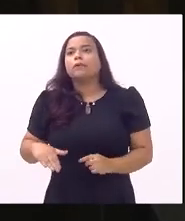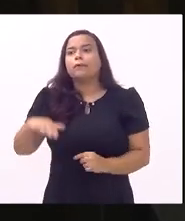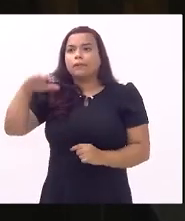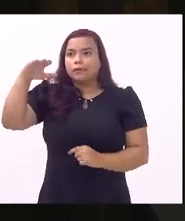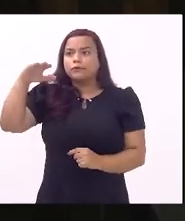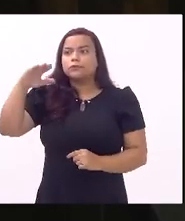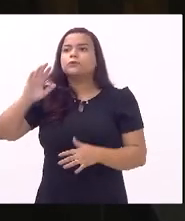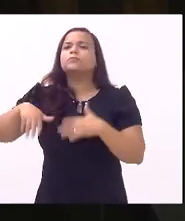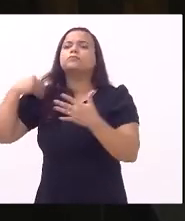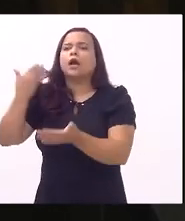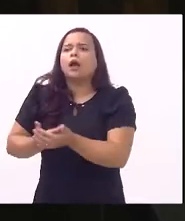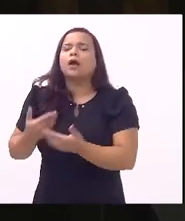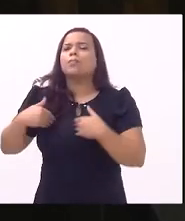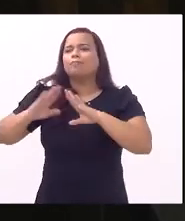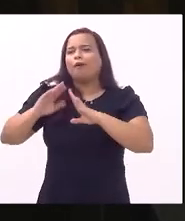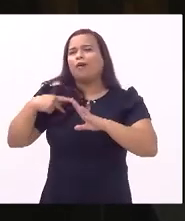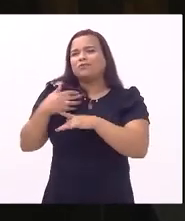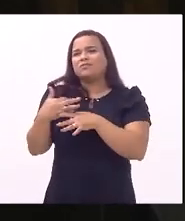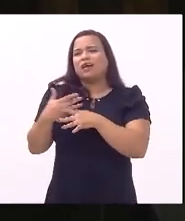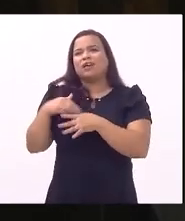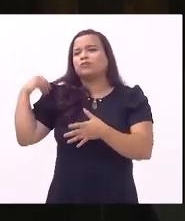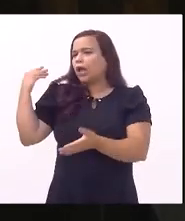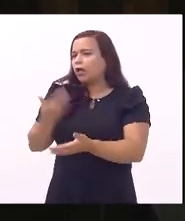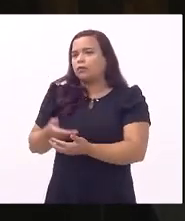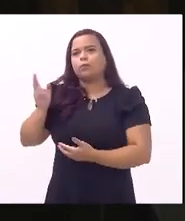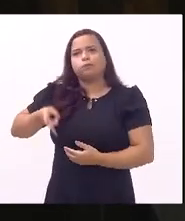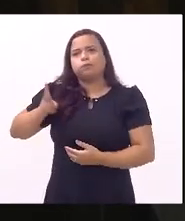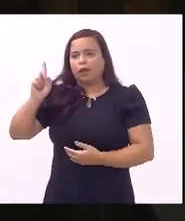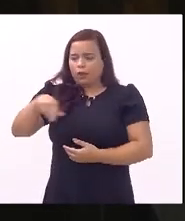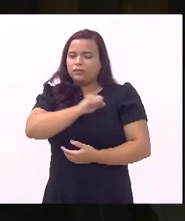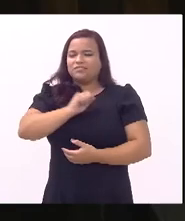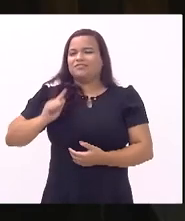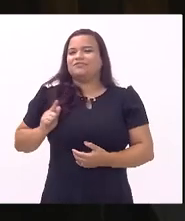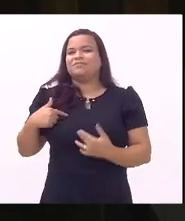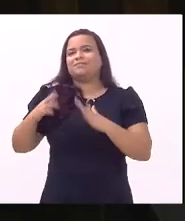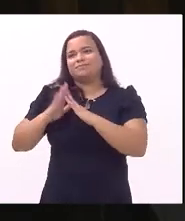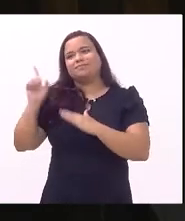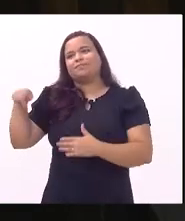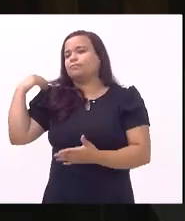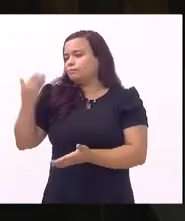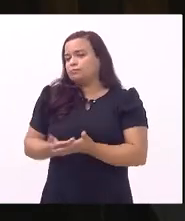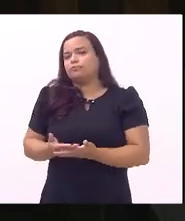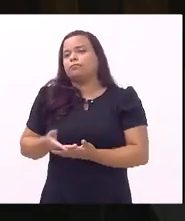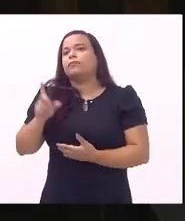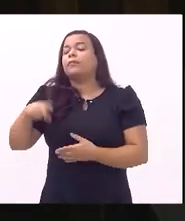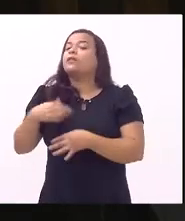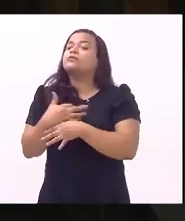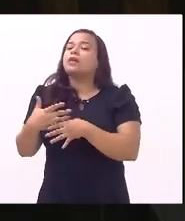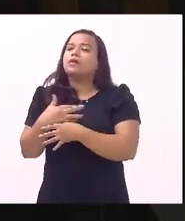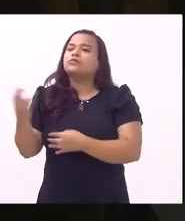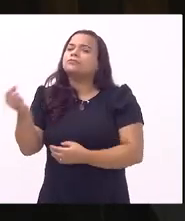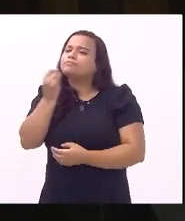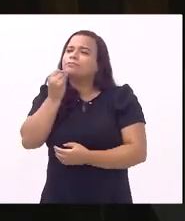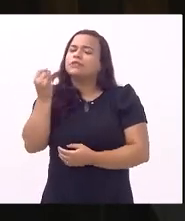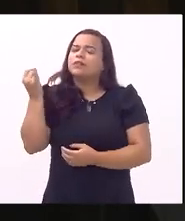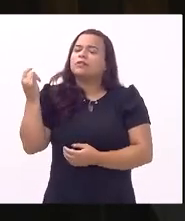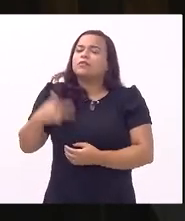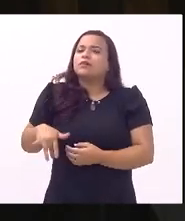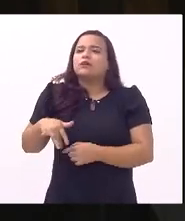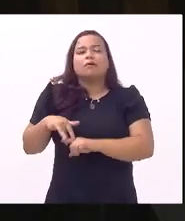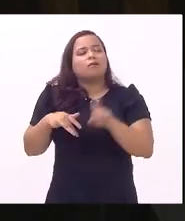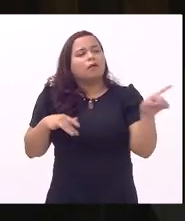com certeza moro até hoje na minha cidade presidente que é a cidade de São Gonçalo uma cidade que infelizmente acaba se tornando um reduto